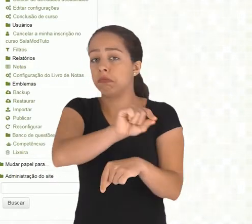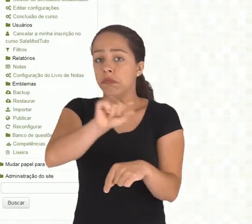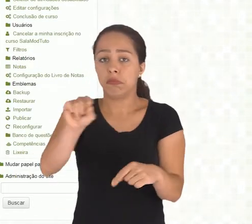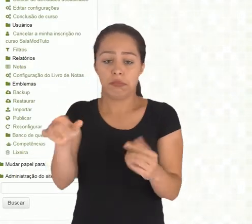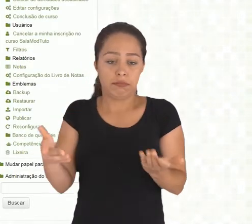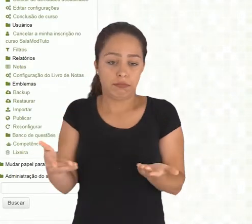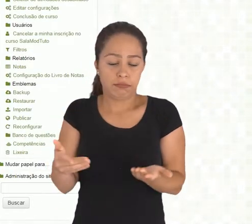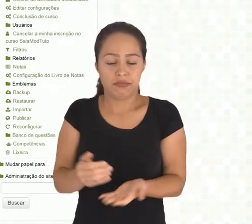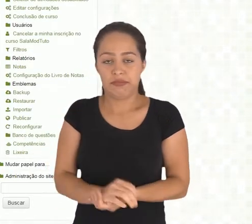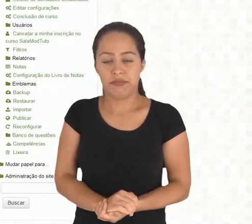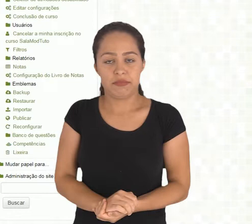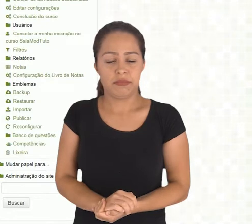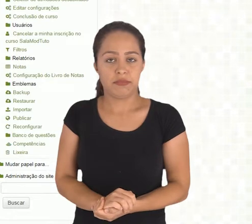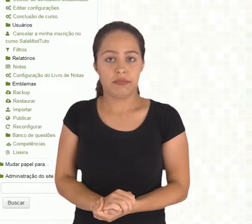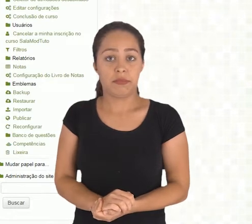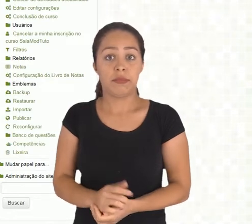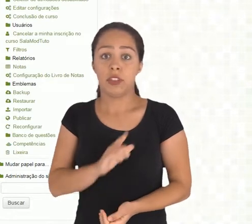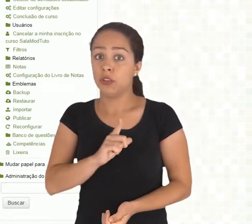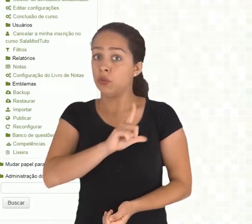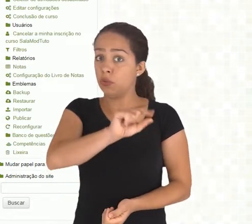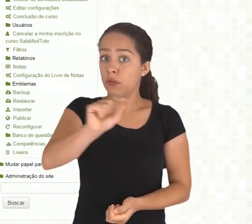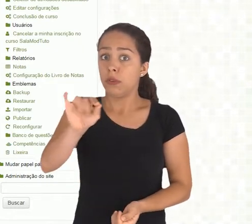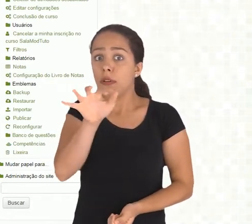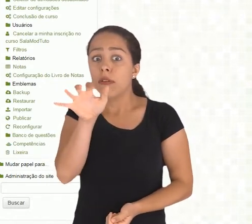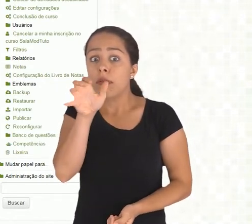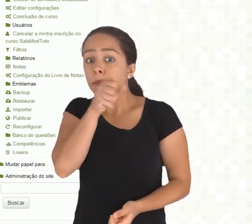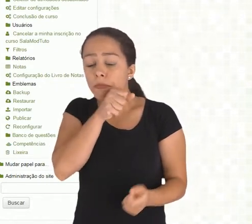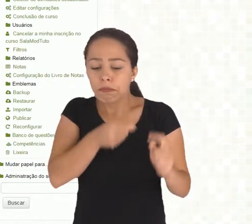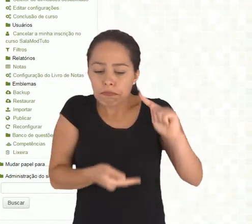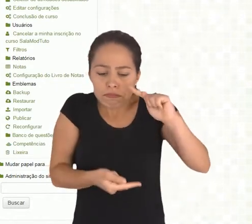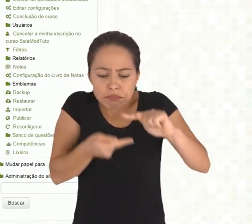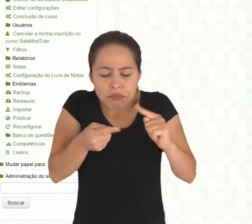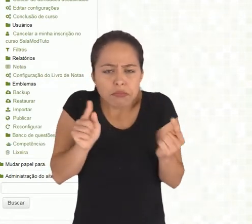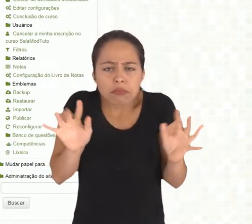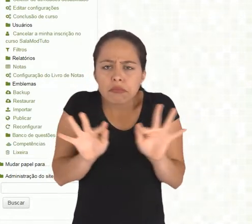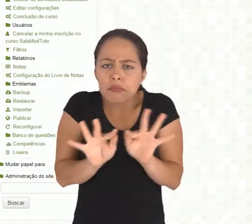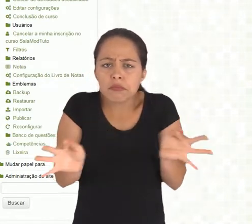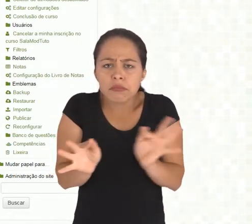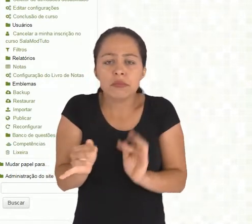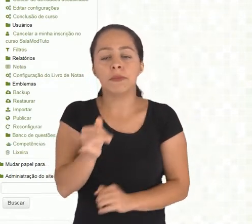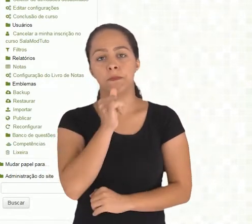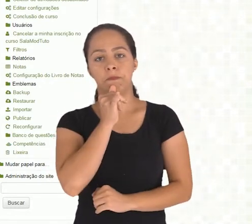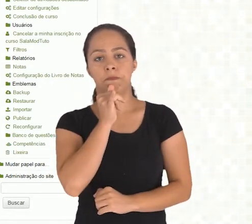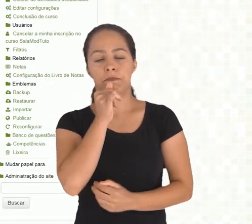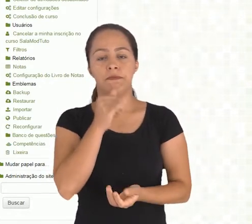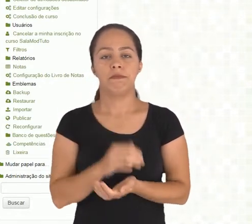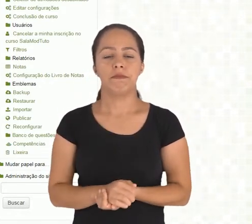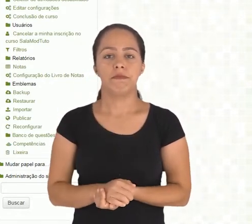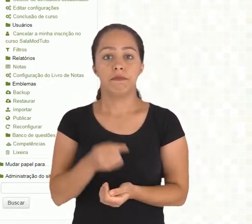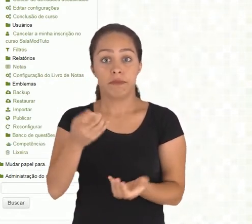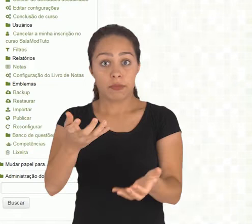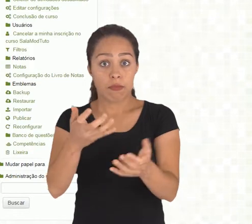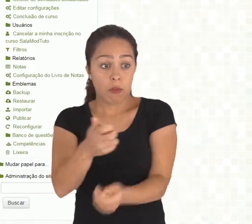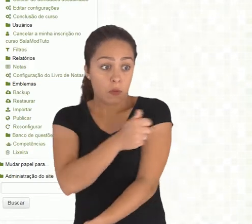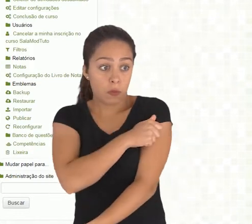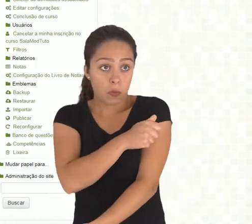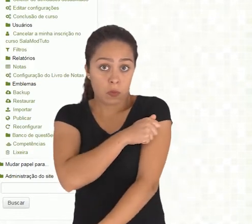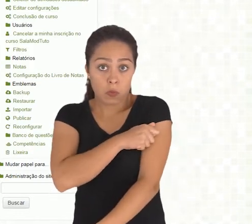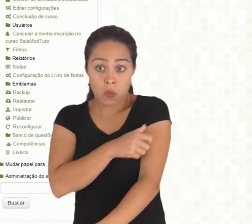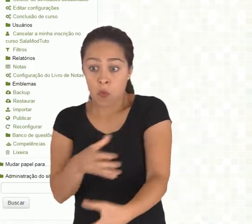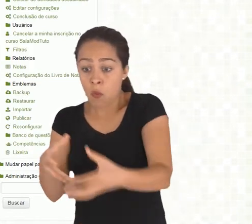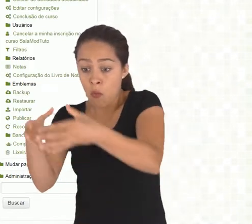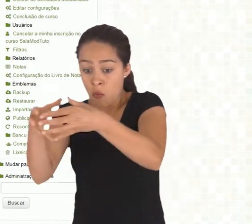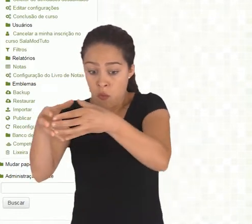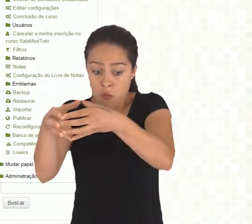utilizada para escolhas rápidas e simples do tipo, você quer dividir os alunos em grupos de trabalho,